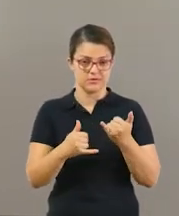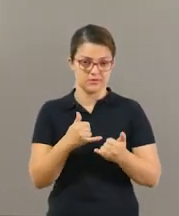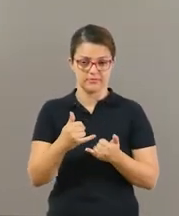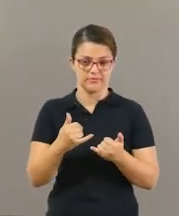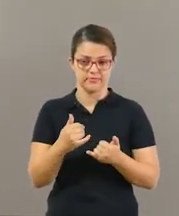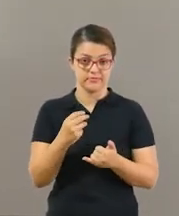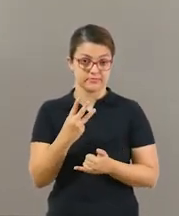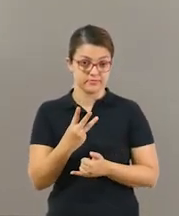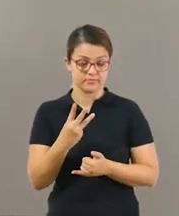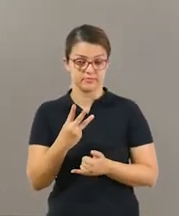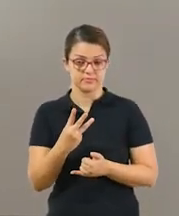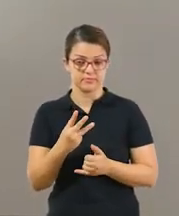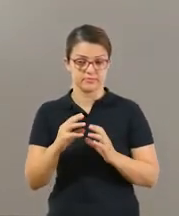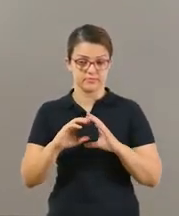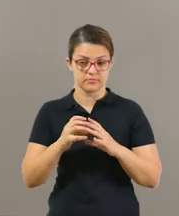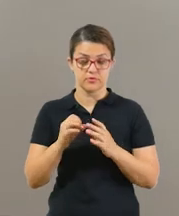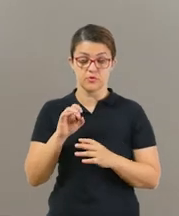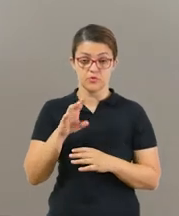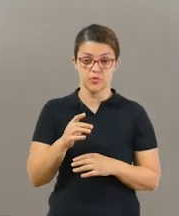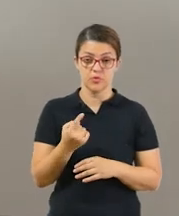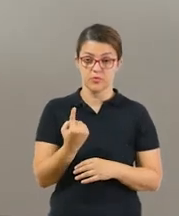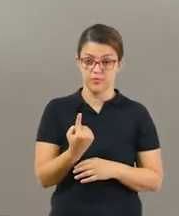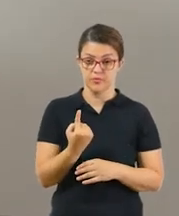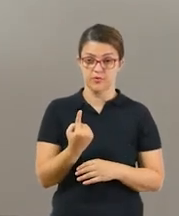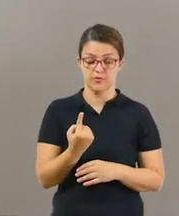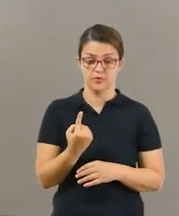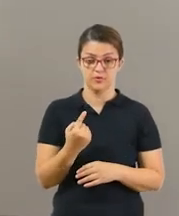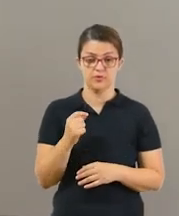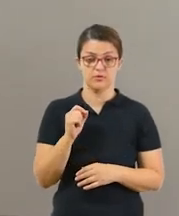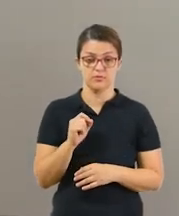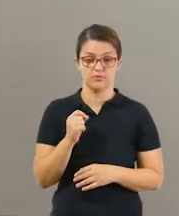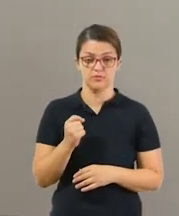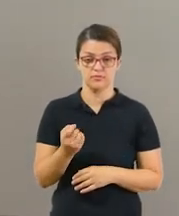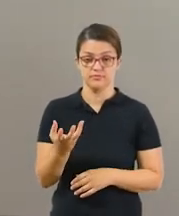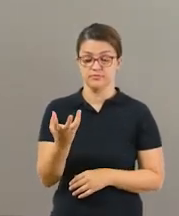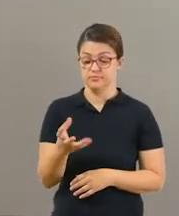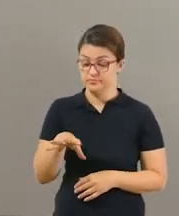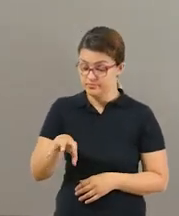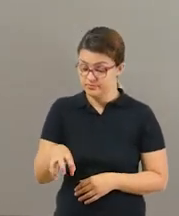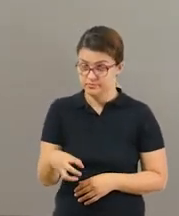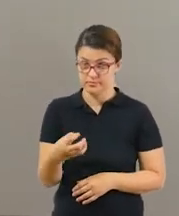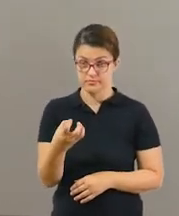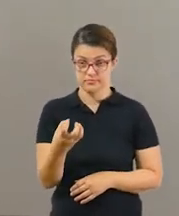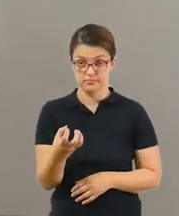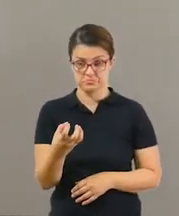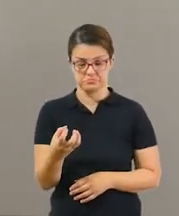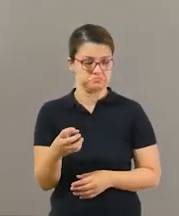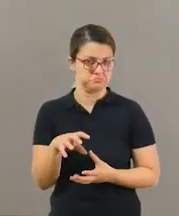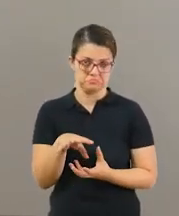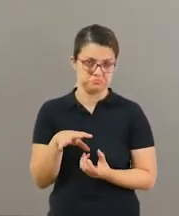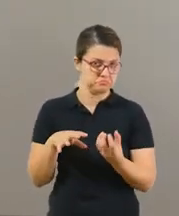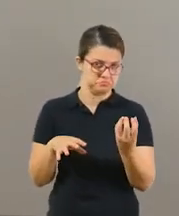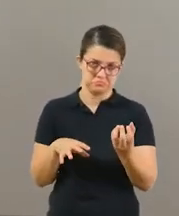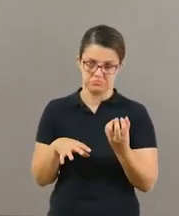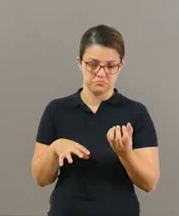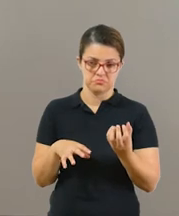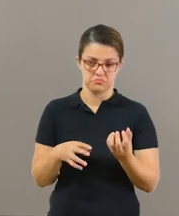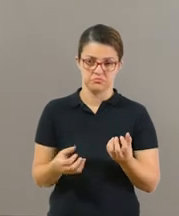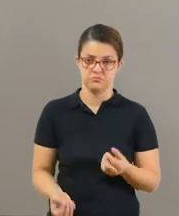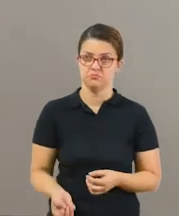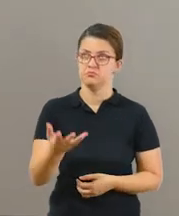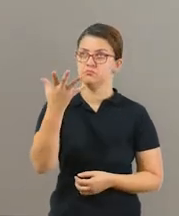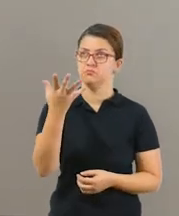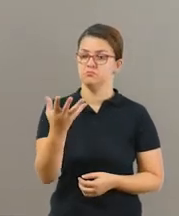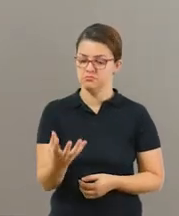malabares com três bolinhas, tá? Então, a primeira etapa, com uma bolinha só, o que você vai fazer? Segura ela com a mão direita ou com a sua mão